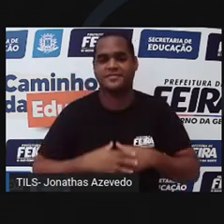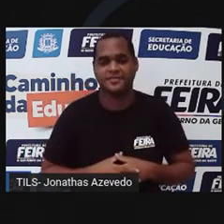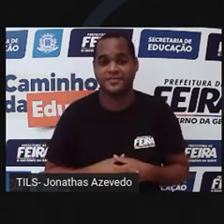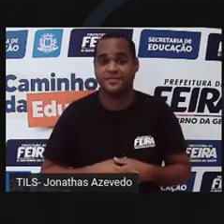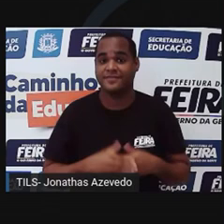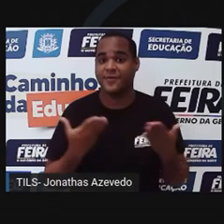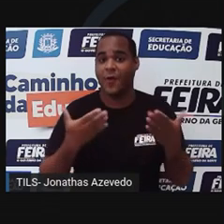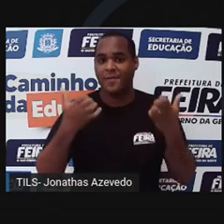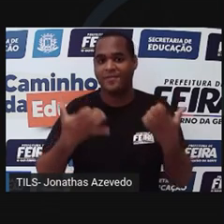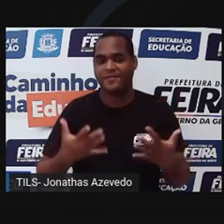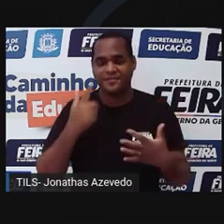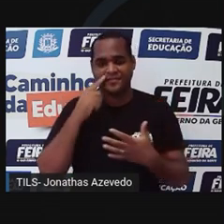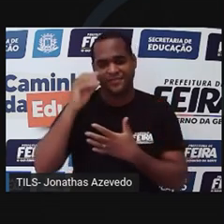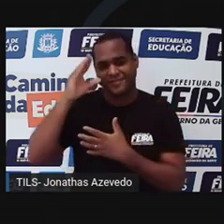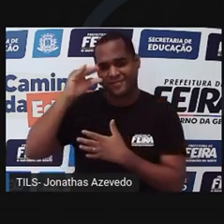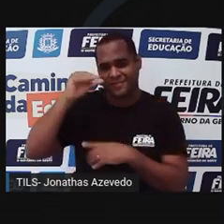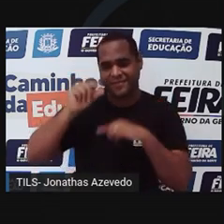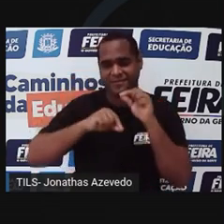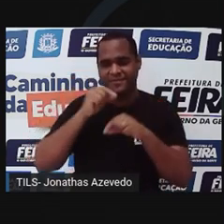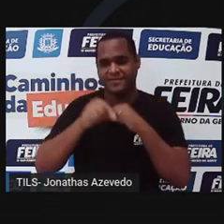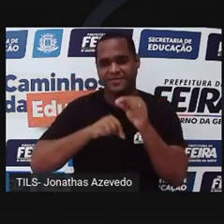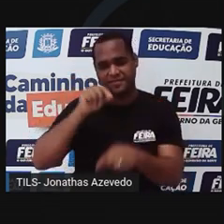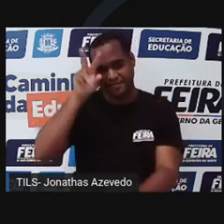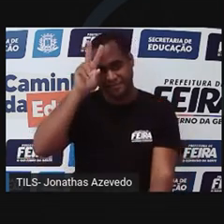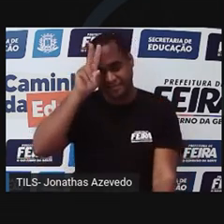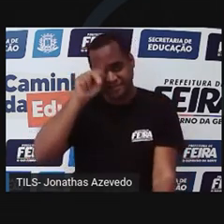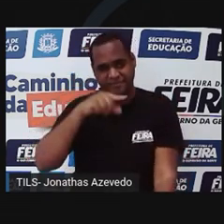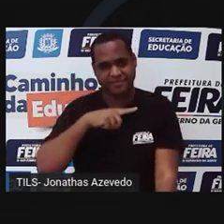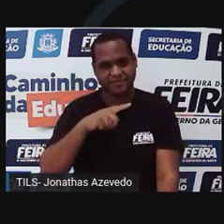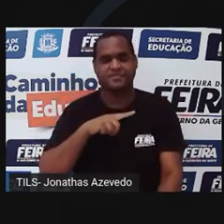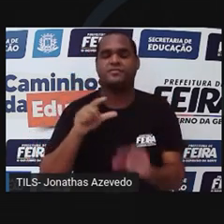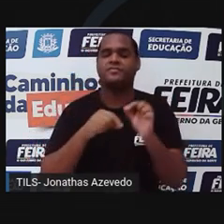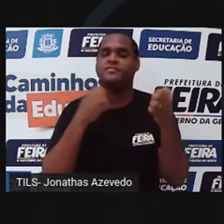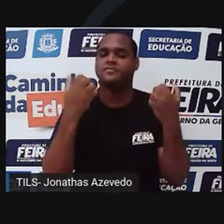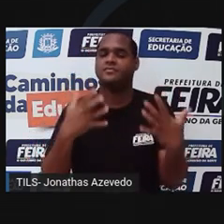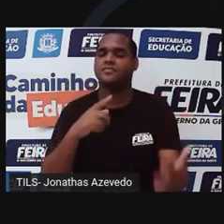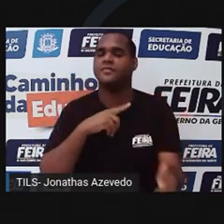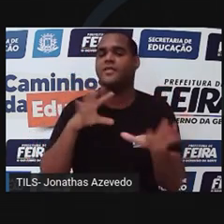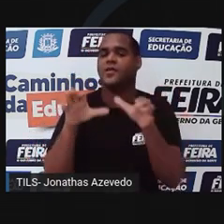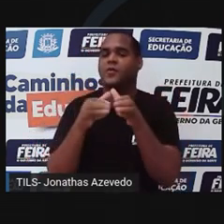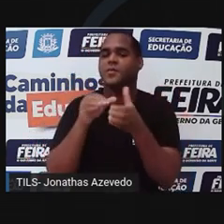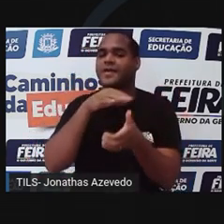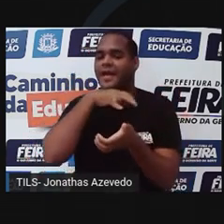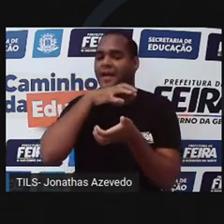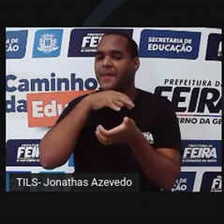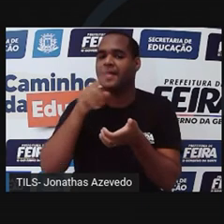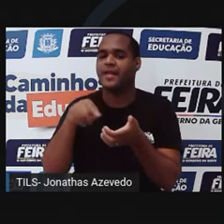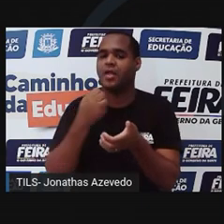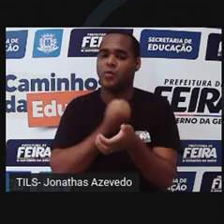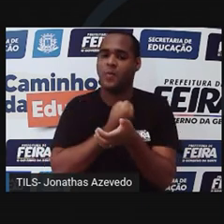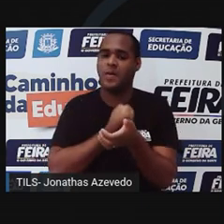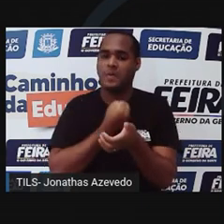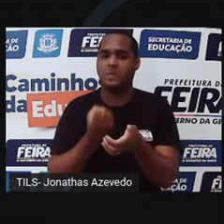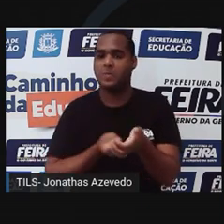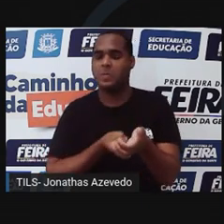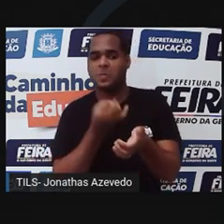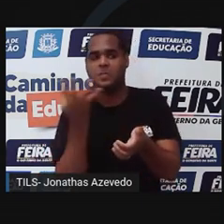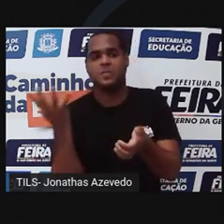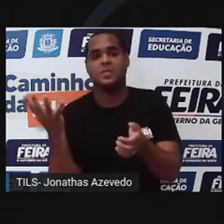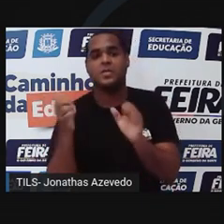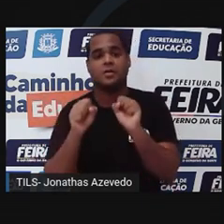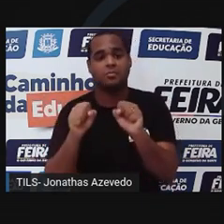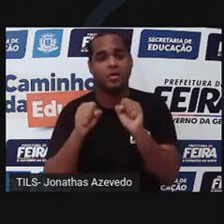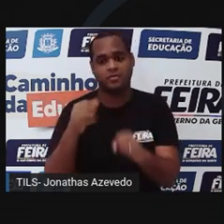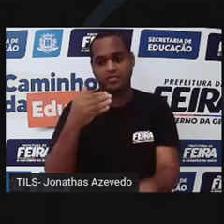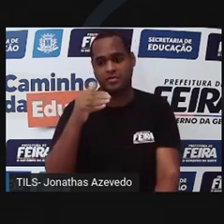E agora, algumas curiosidades sobre os artrópodes. Os artrópodes são o grupo de animais mais numeroso. São aproximadamente